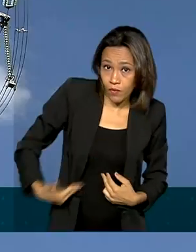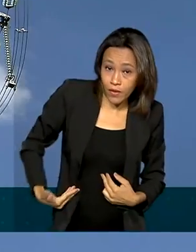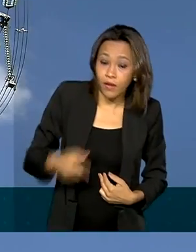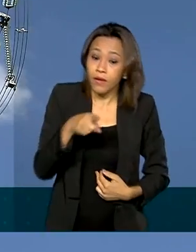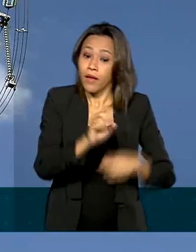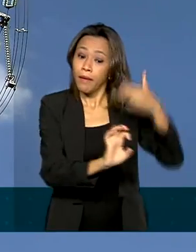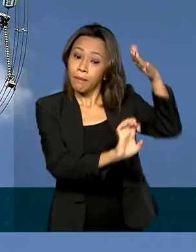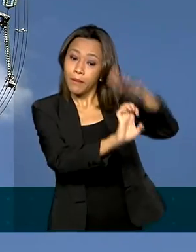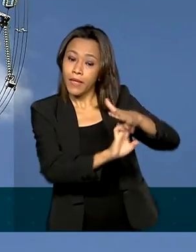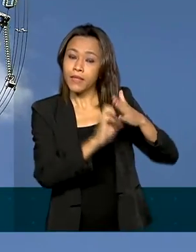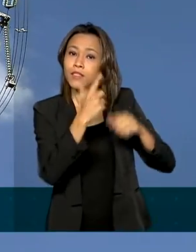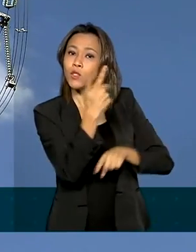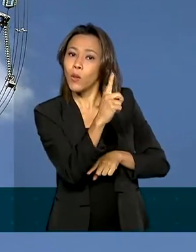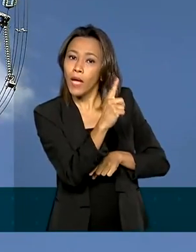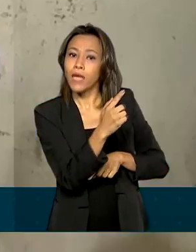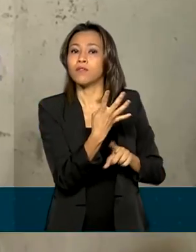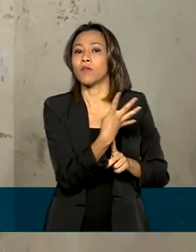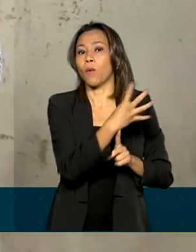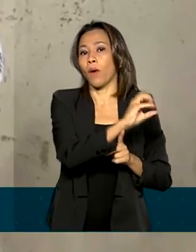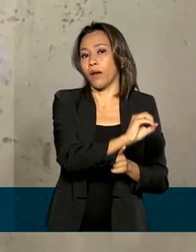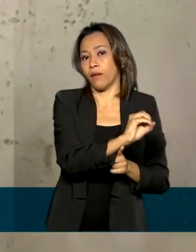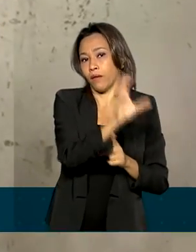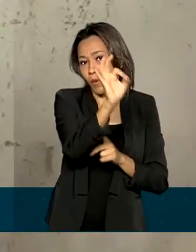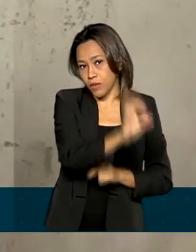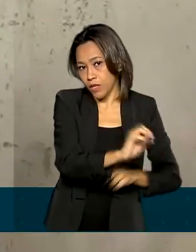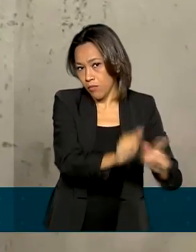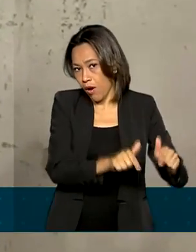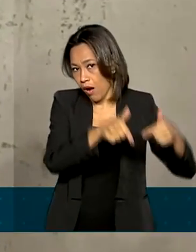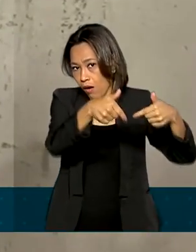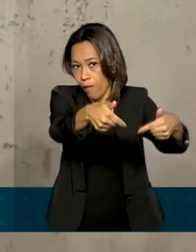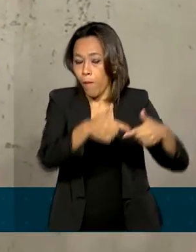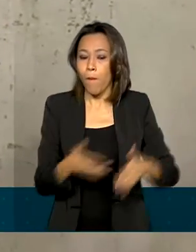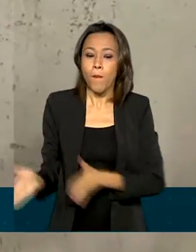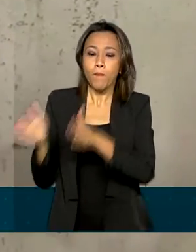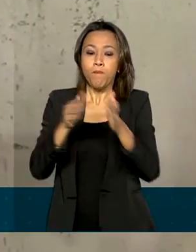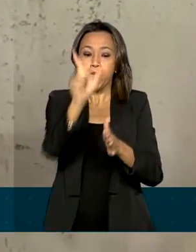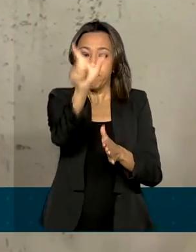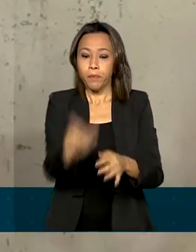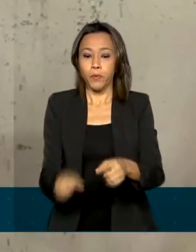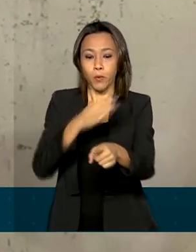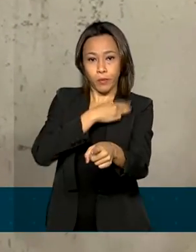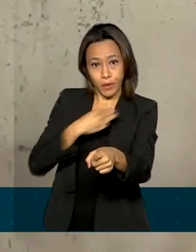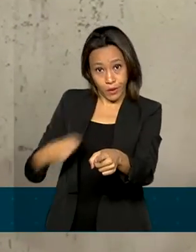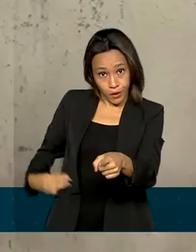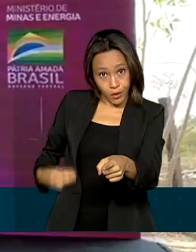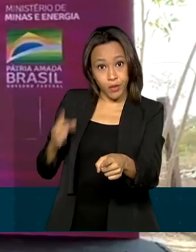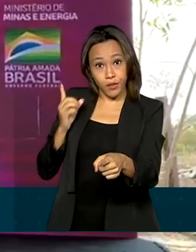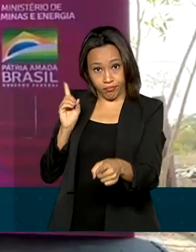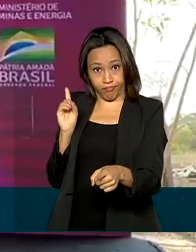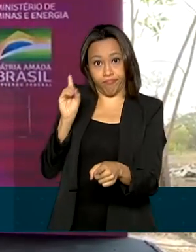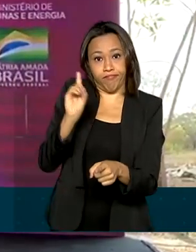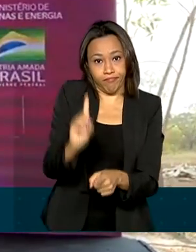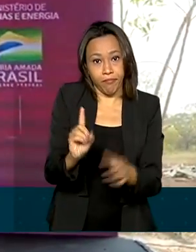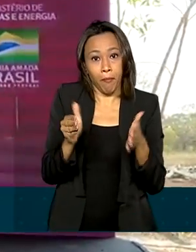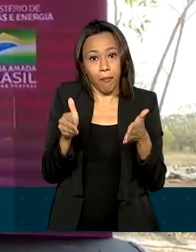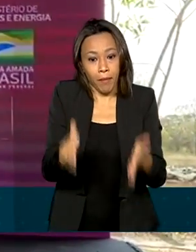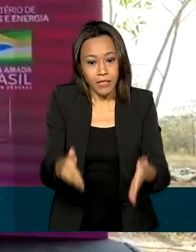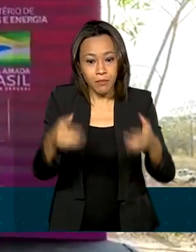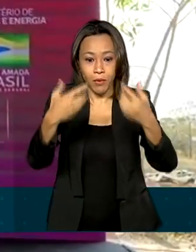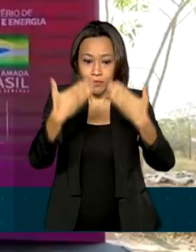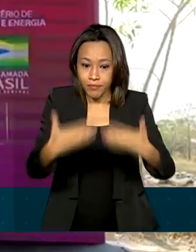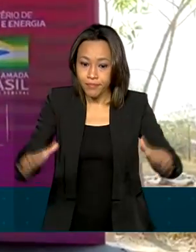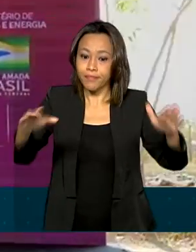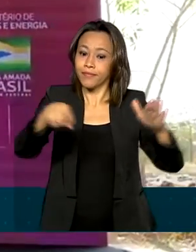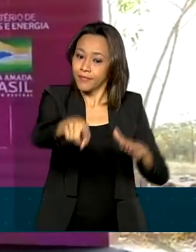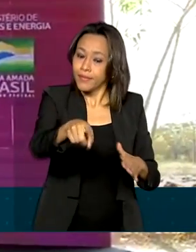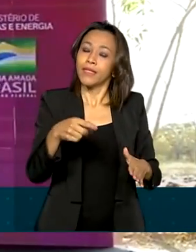Goiás, os outros 40%. O ministro de Minas e Energia participou da cerimônia e falou da importância